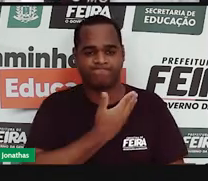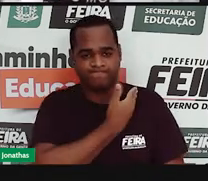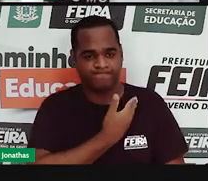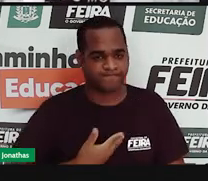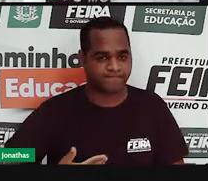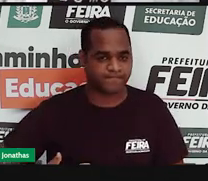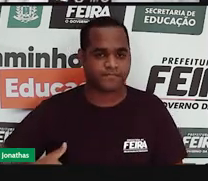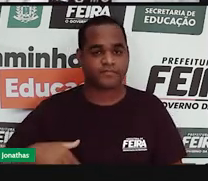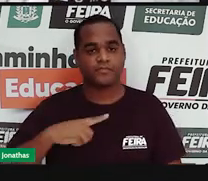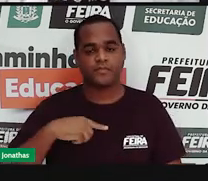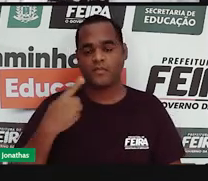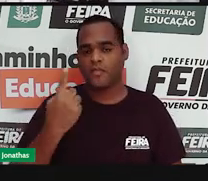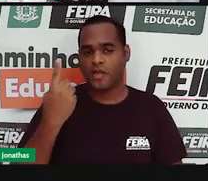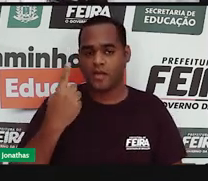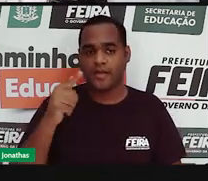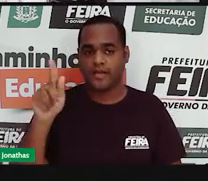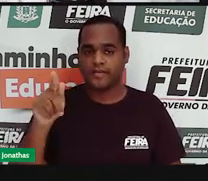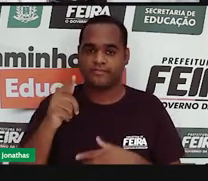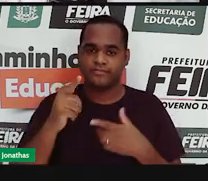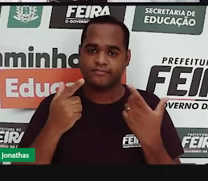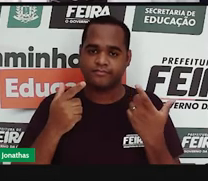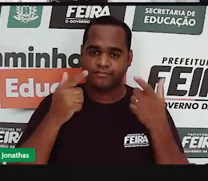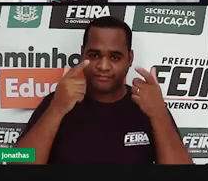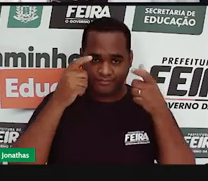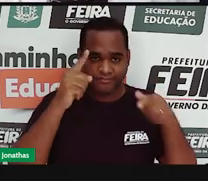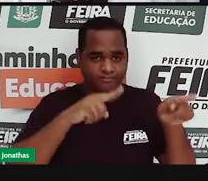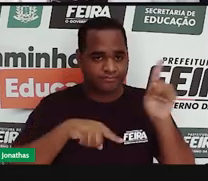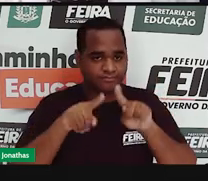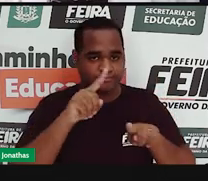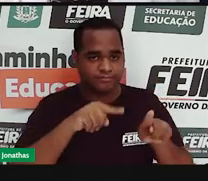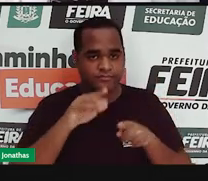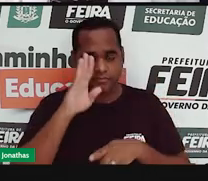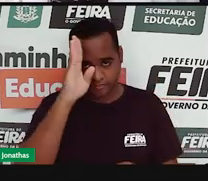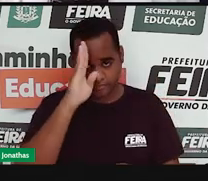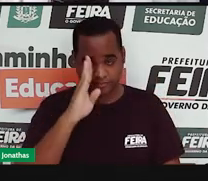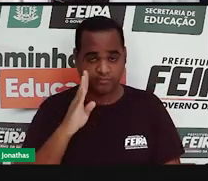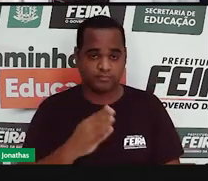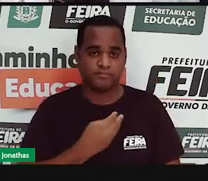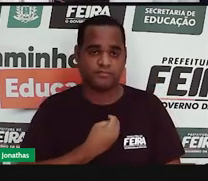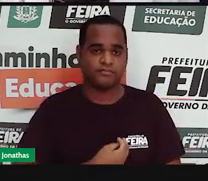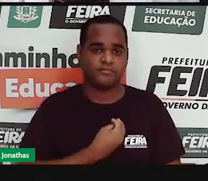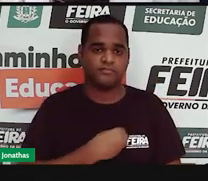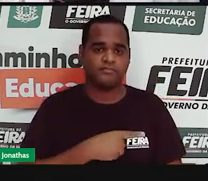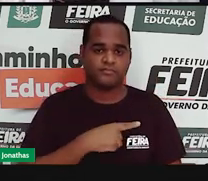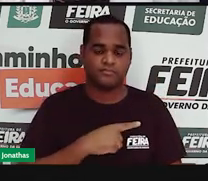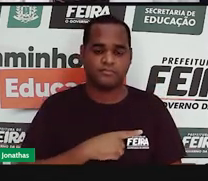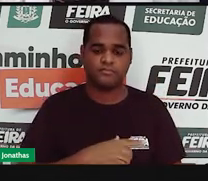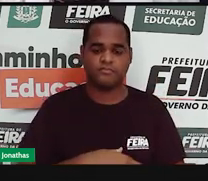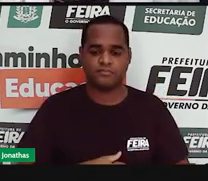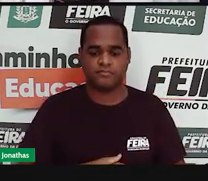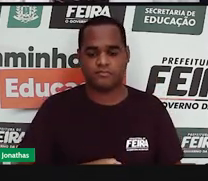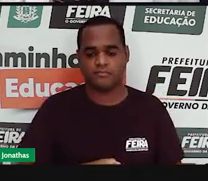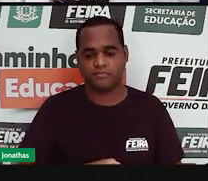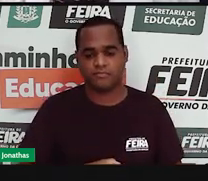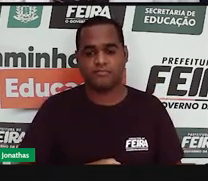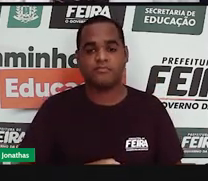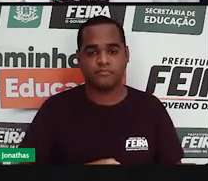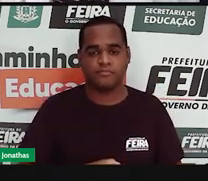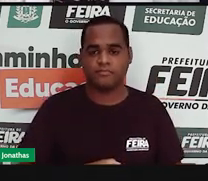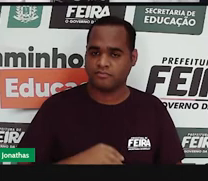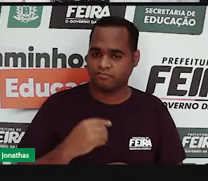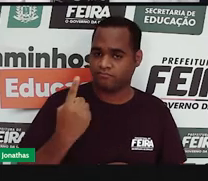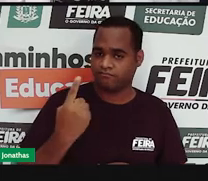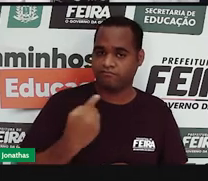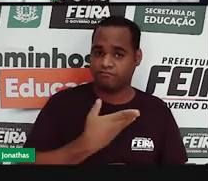imperador do Brasil. Bem, após ele, ele é o primeiro governante